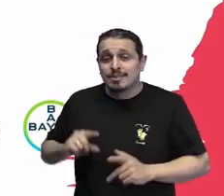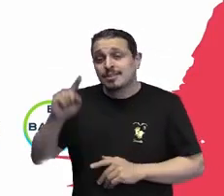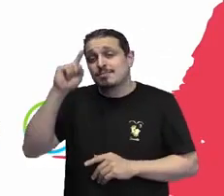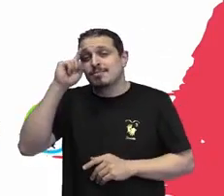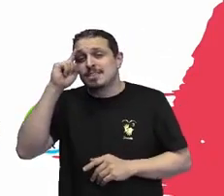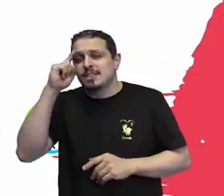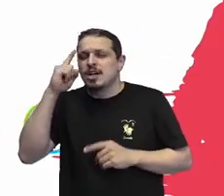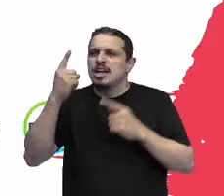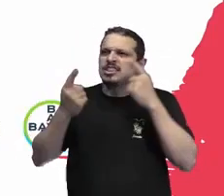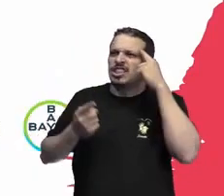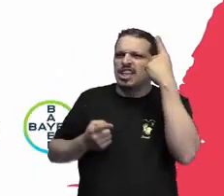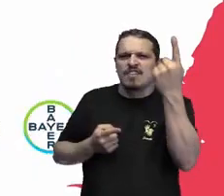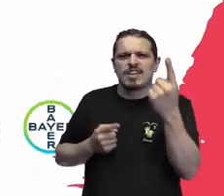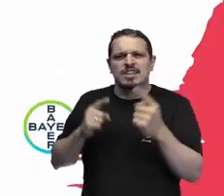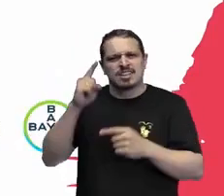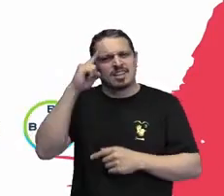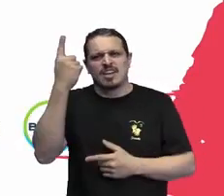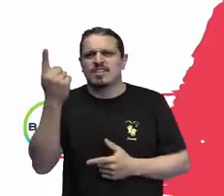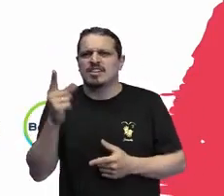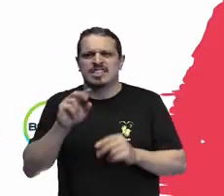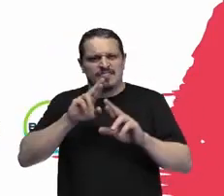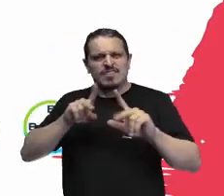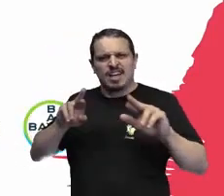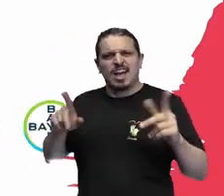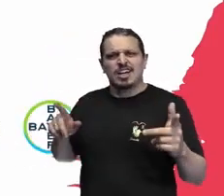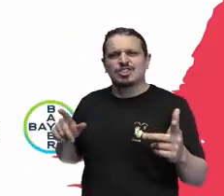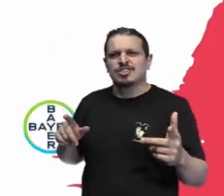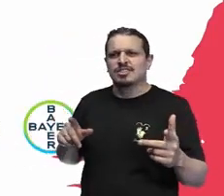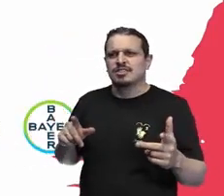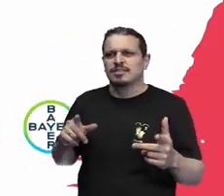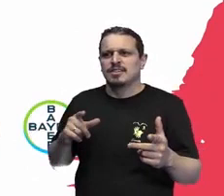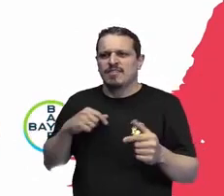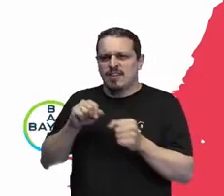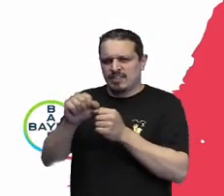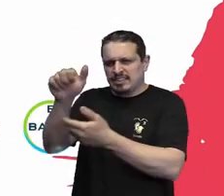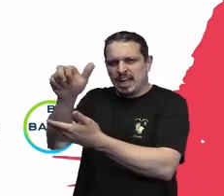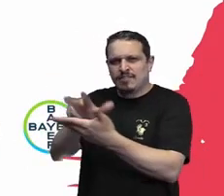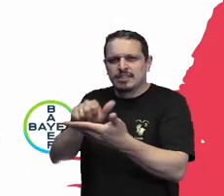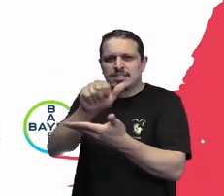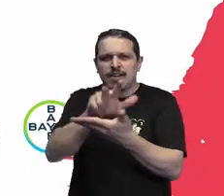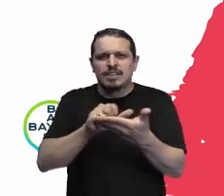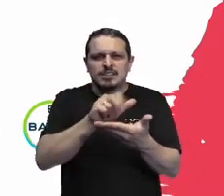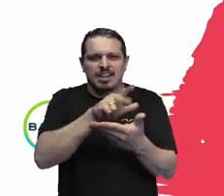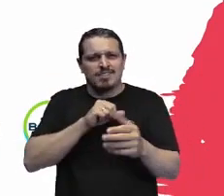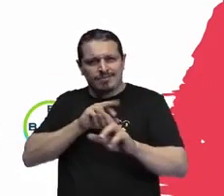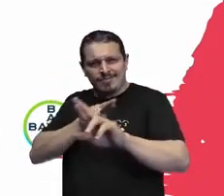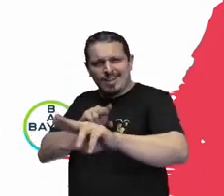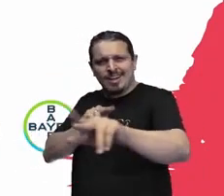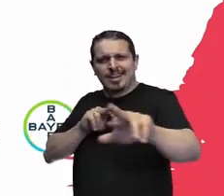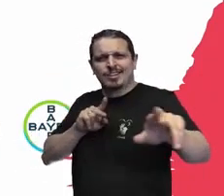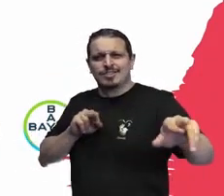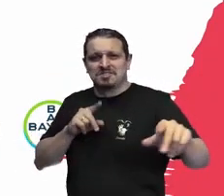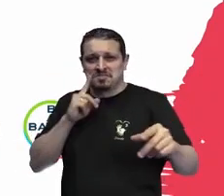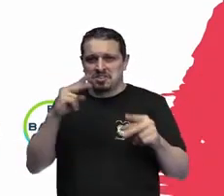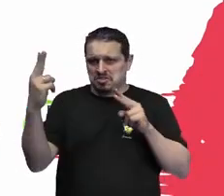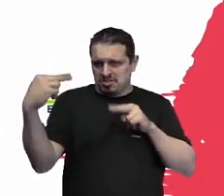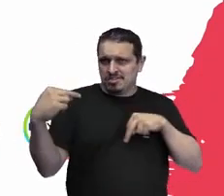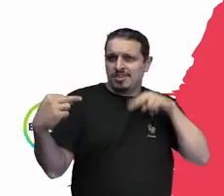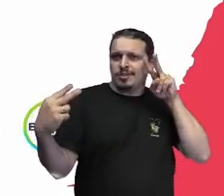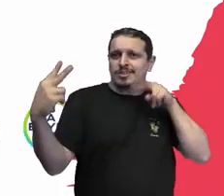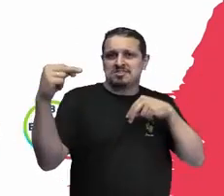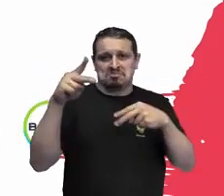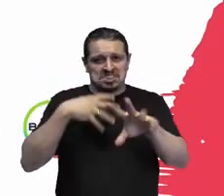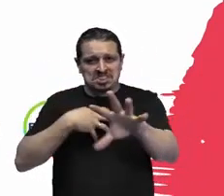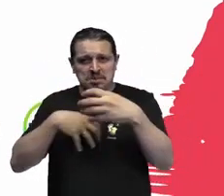olhando uma determinada situação por pontos de vistas diferentes, né? A pessoa, quando ela está lá no trabalho, ela traz toda a história de vida